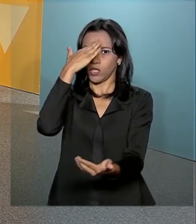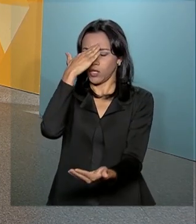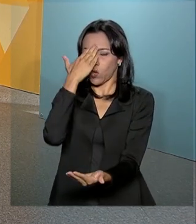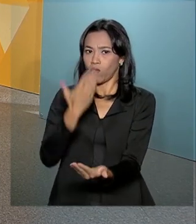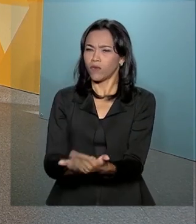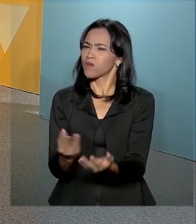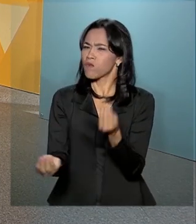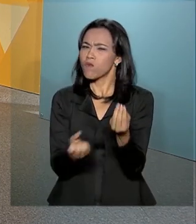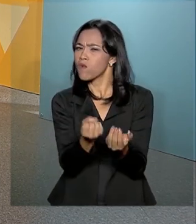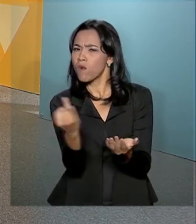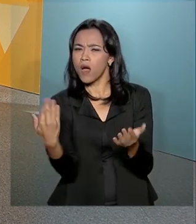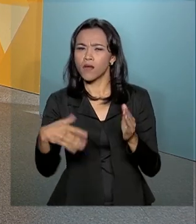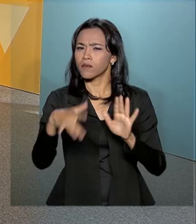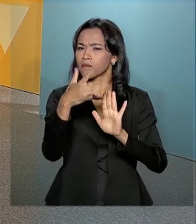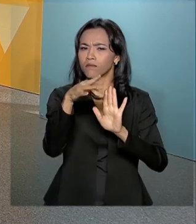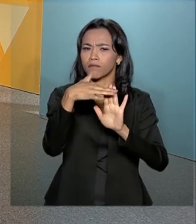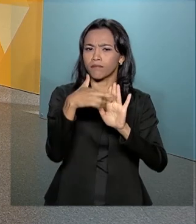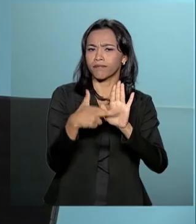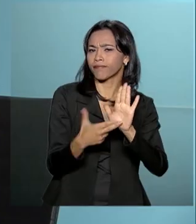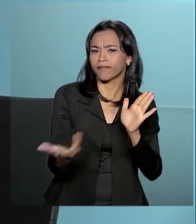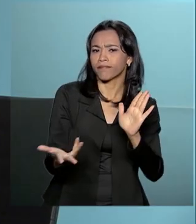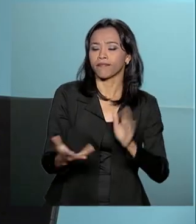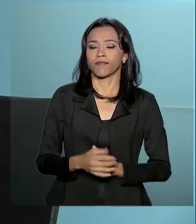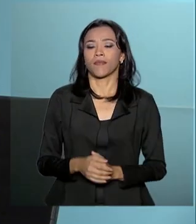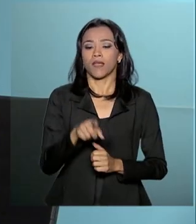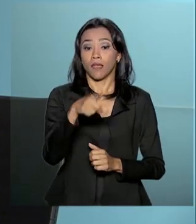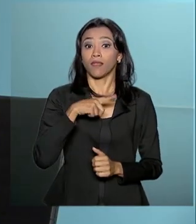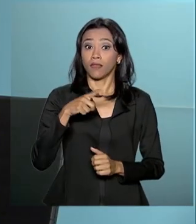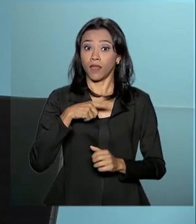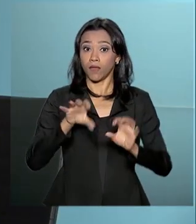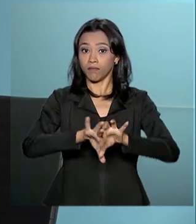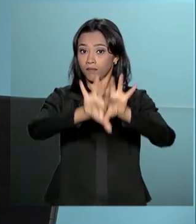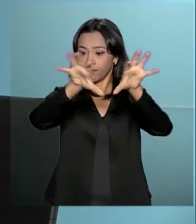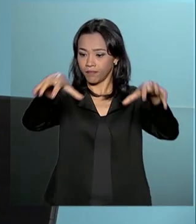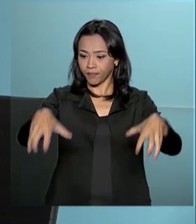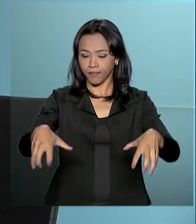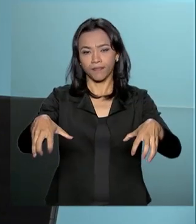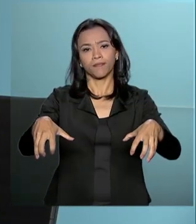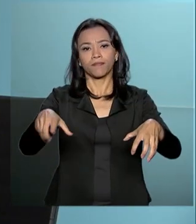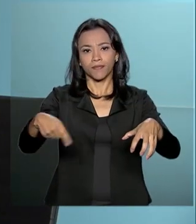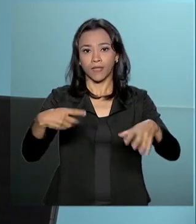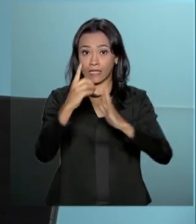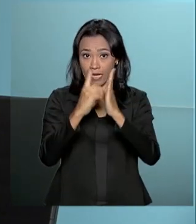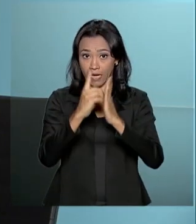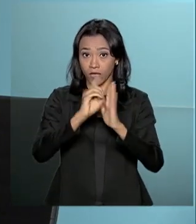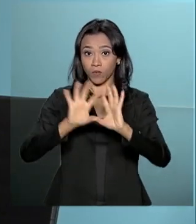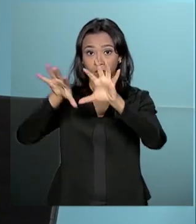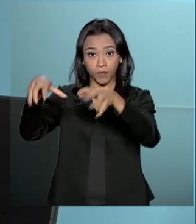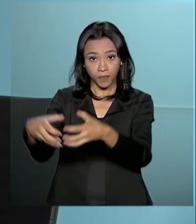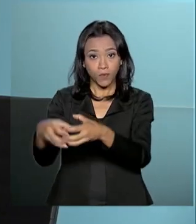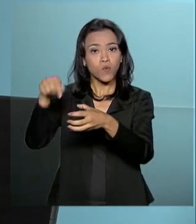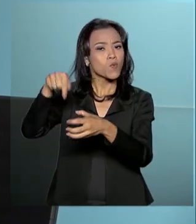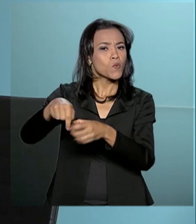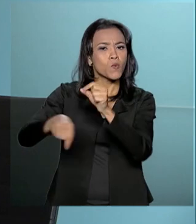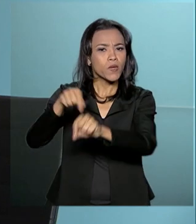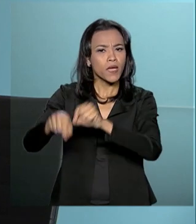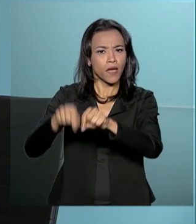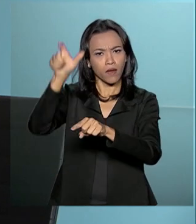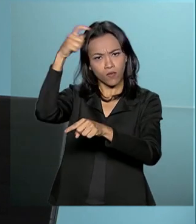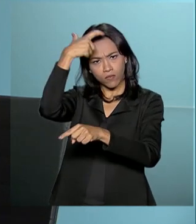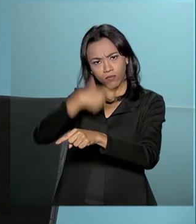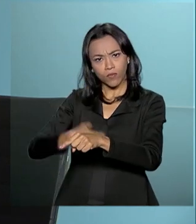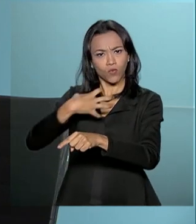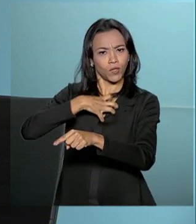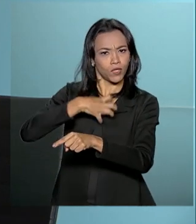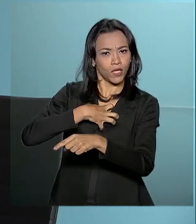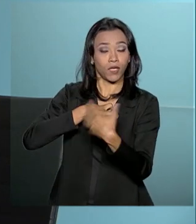critérios? Bem, a gente pode dividir os critérios desse decreto em dois grandes blocos. Um bloco que fala da conduta desse servidor. Então,